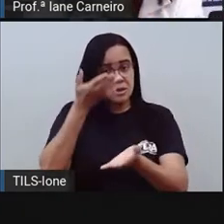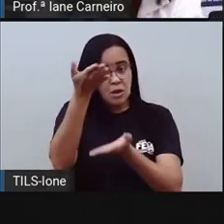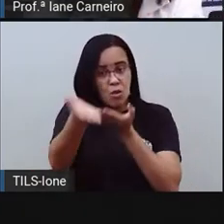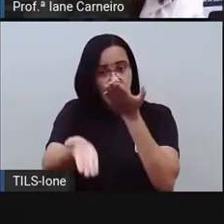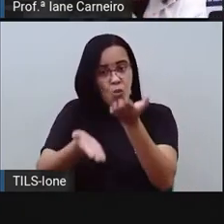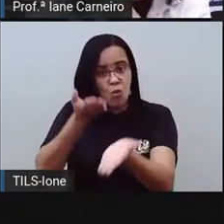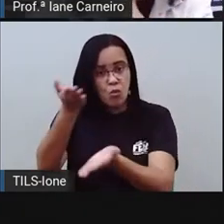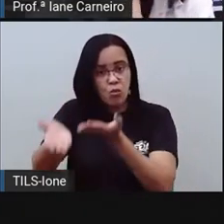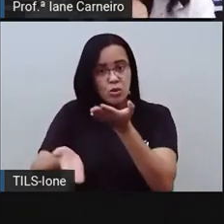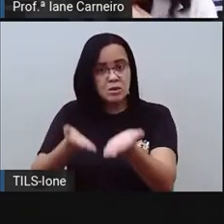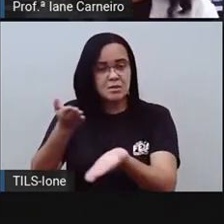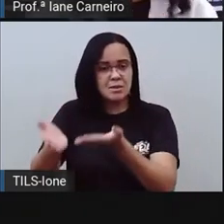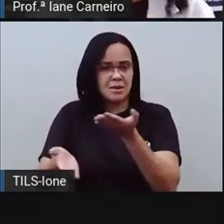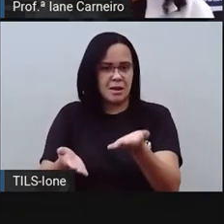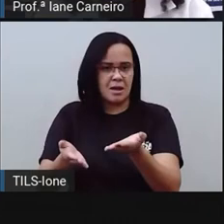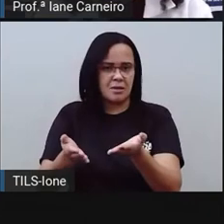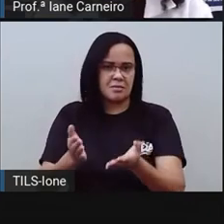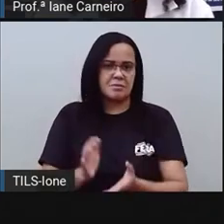da pele dela, está certo?